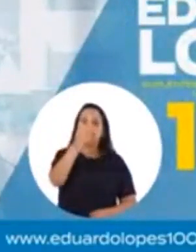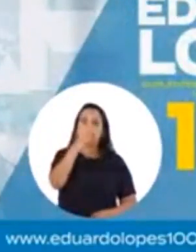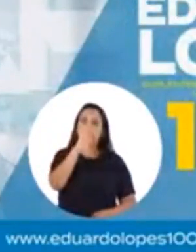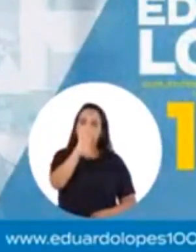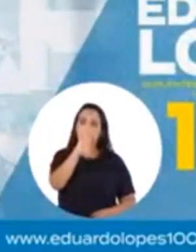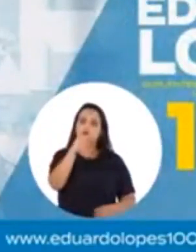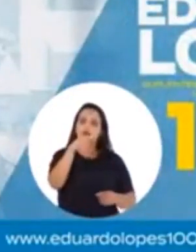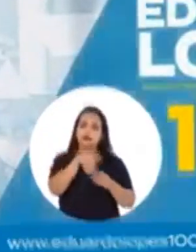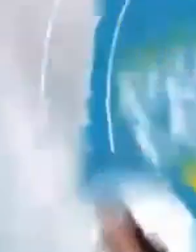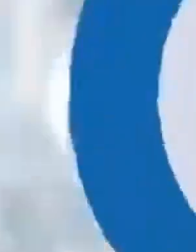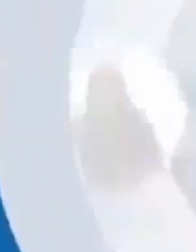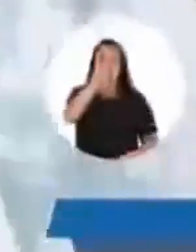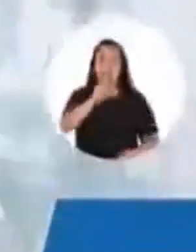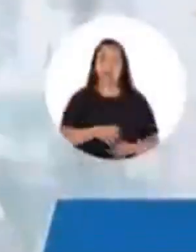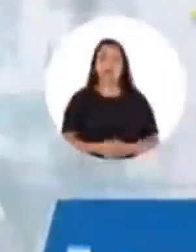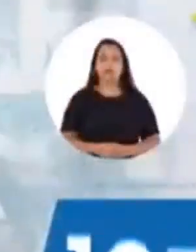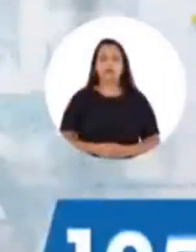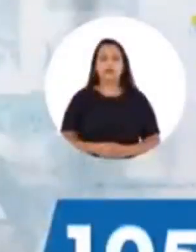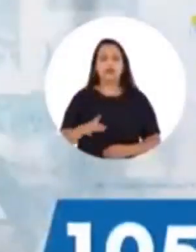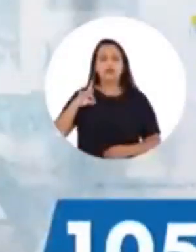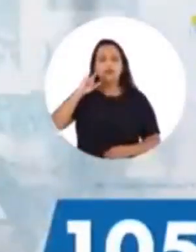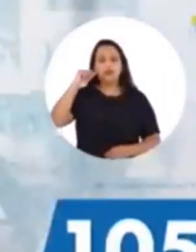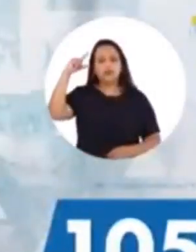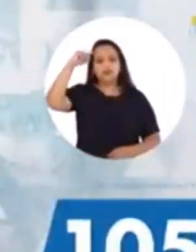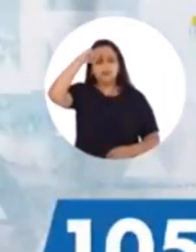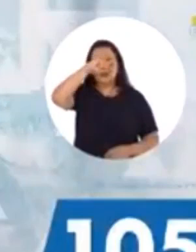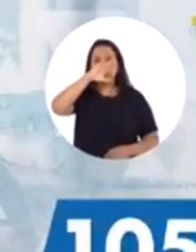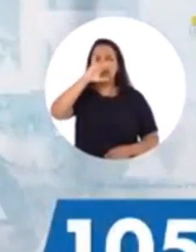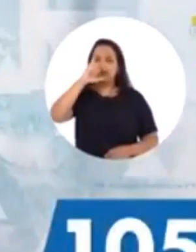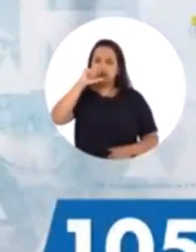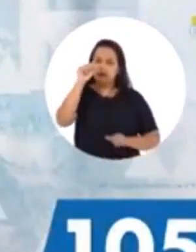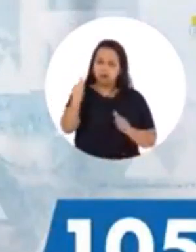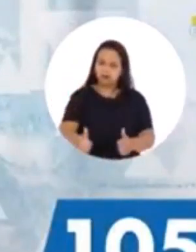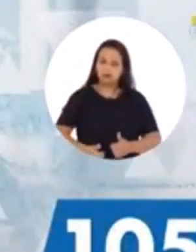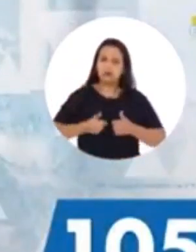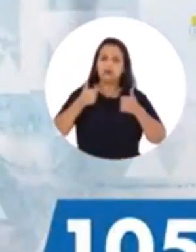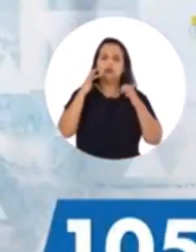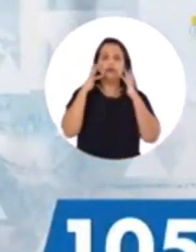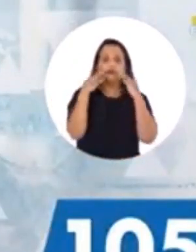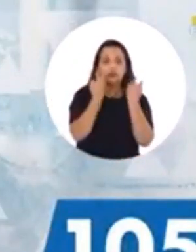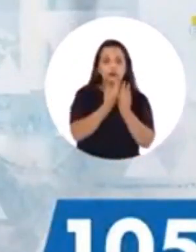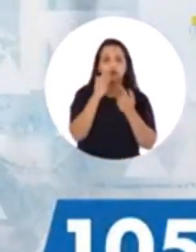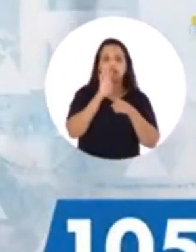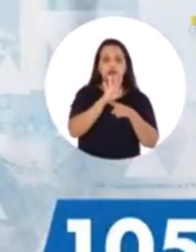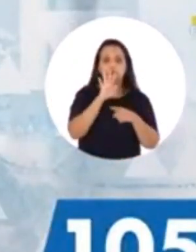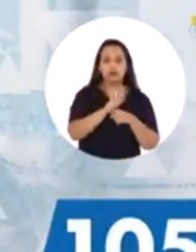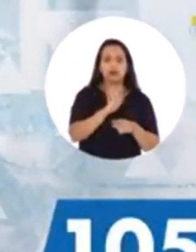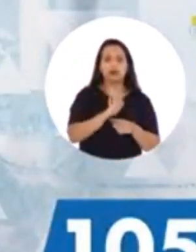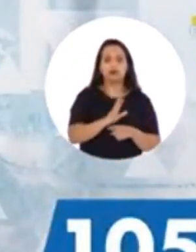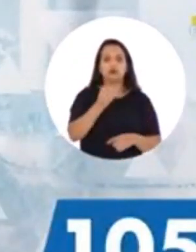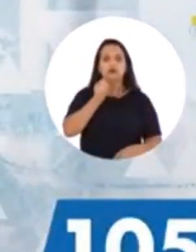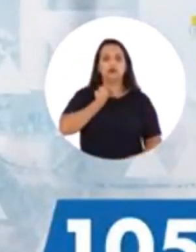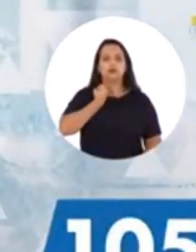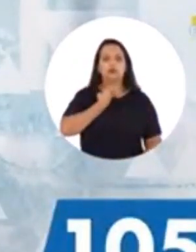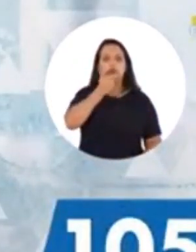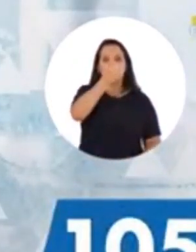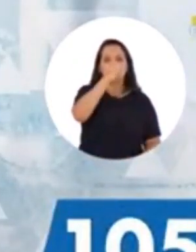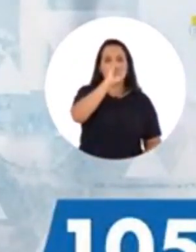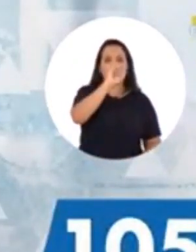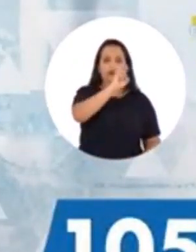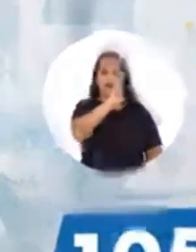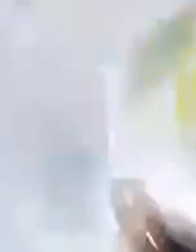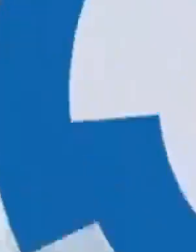PRB. Vote 10. São dias difíceis, mas daremos a volta por cima. Pela família, sou Júlio Gonçalves, deputado federal,